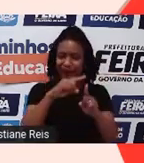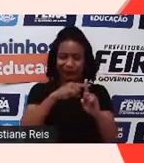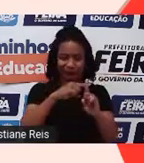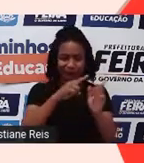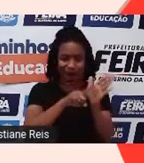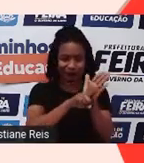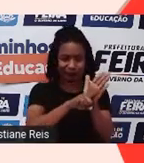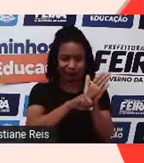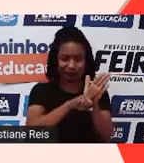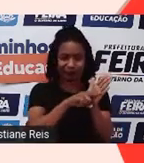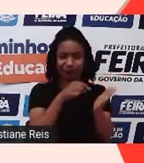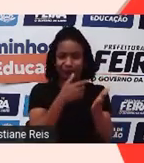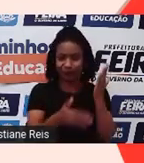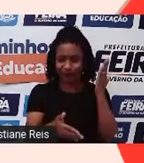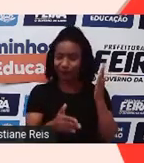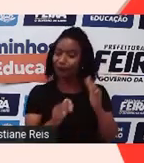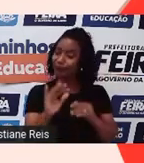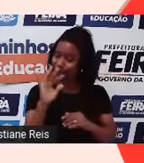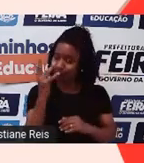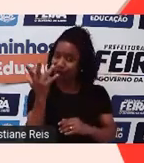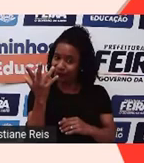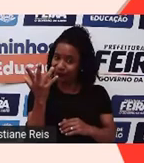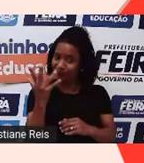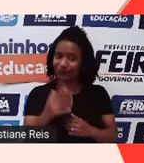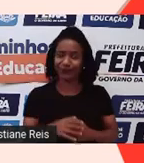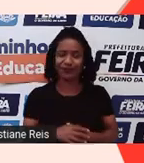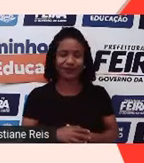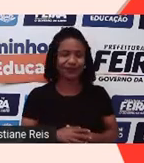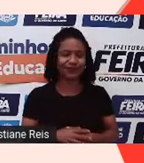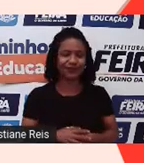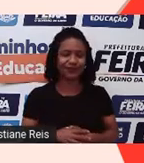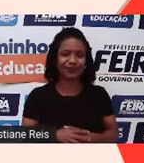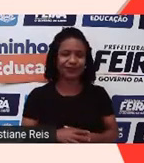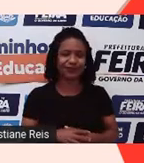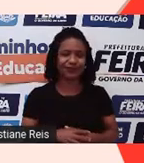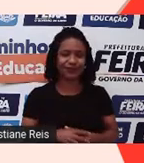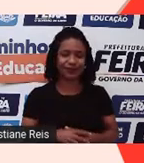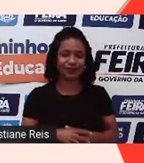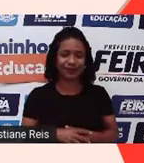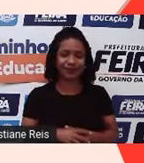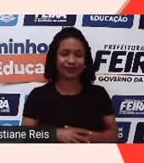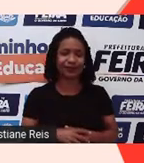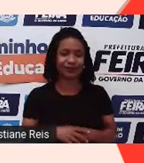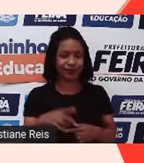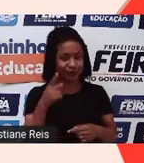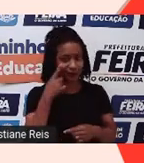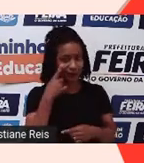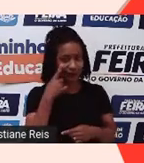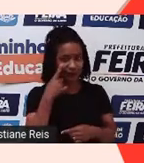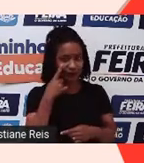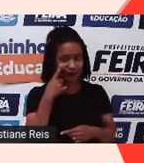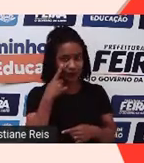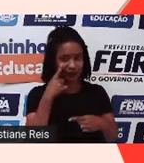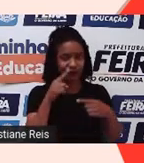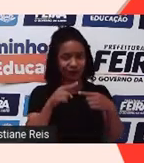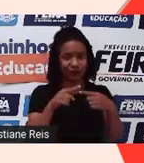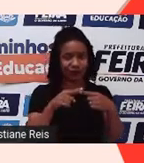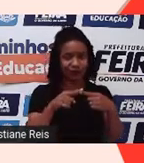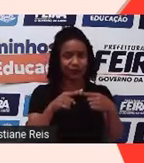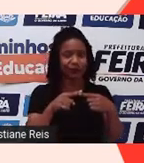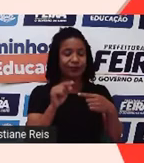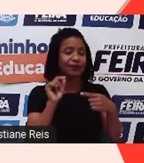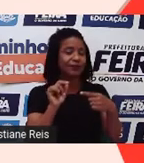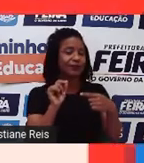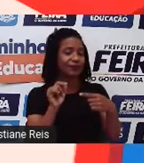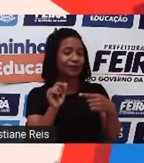Fazer o quê? Não é, gente? Acontece. Então, vejamos. As opções que nós temos. Tchan, tchan. Qual será a